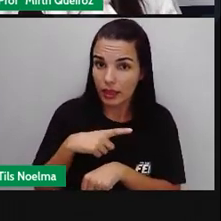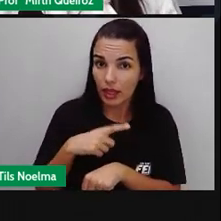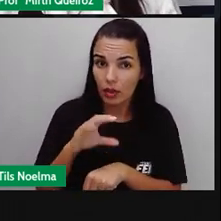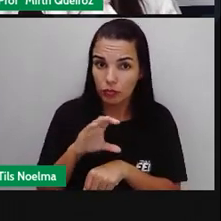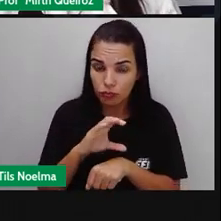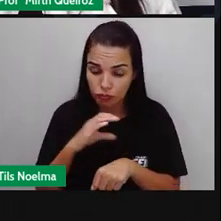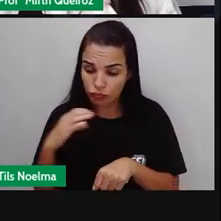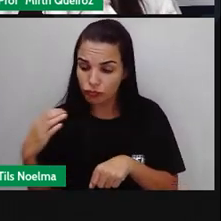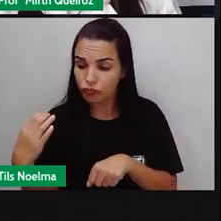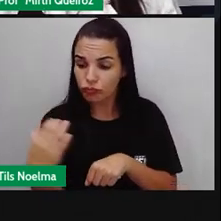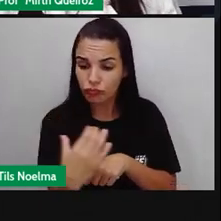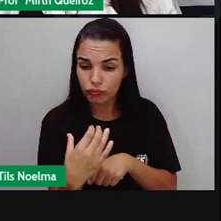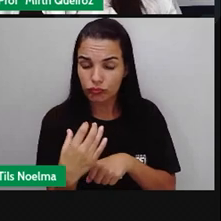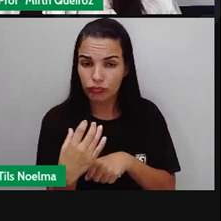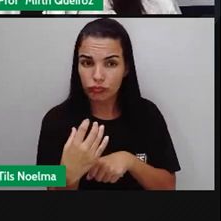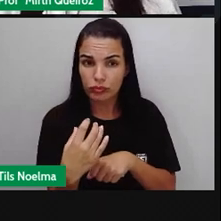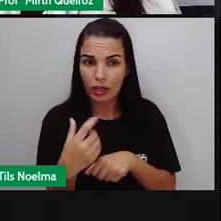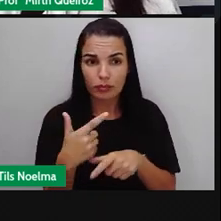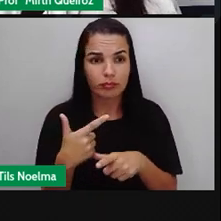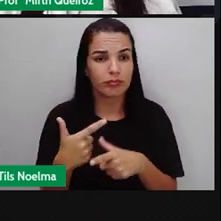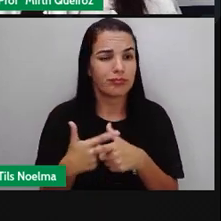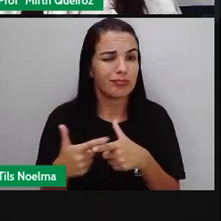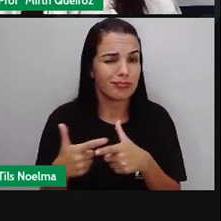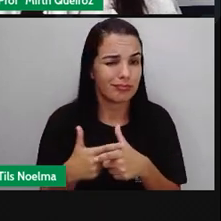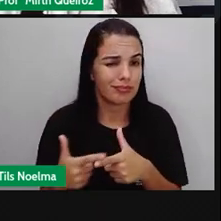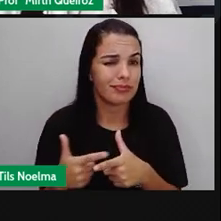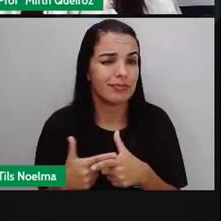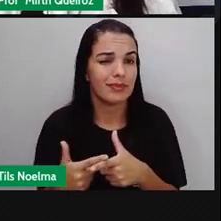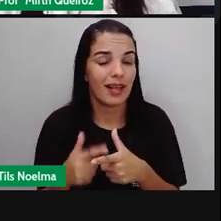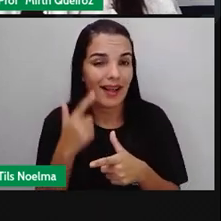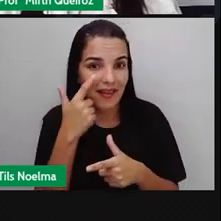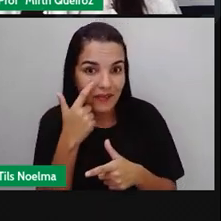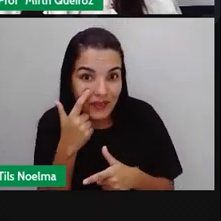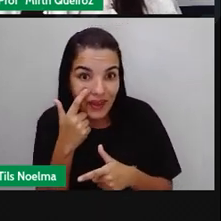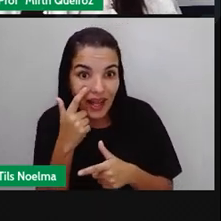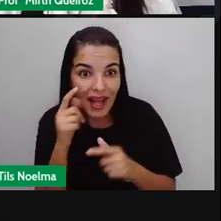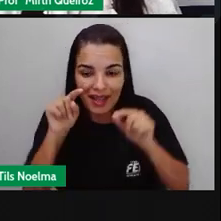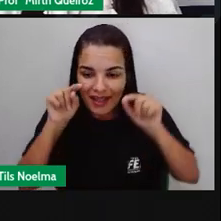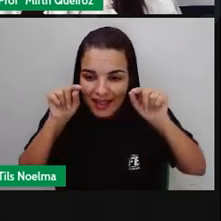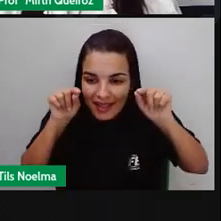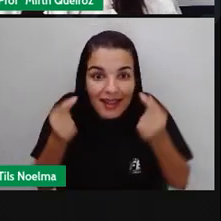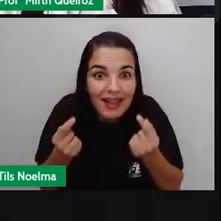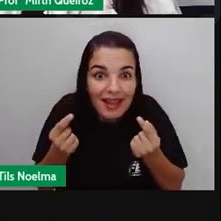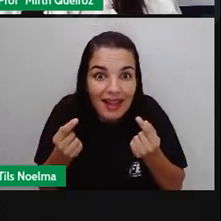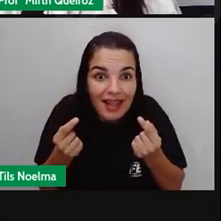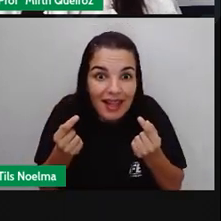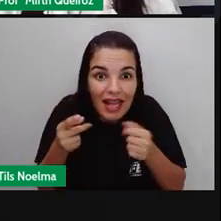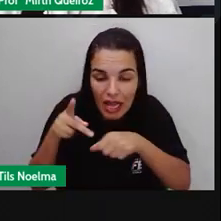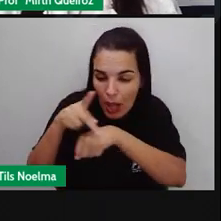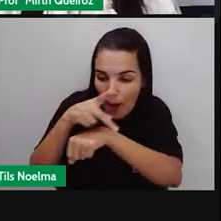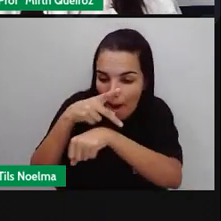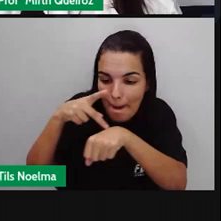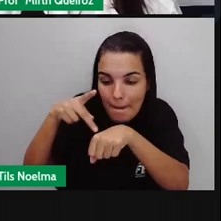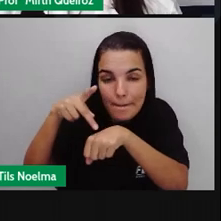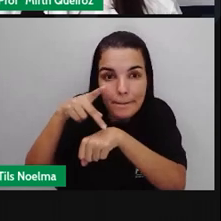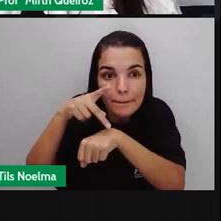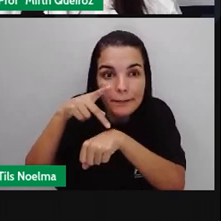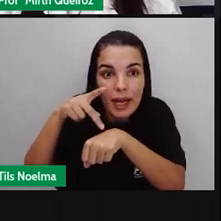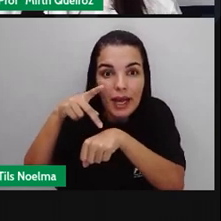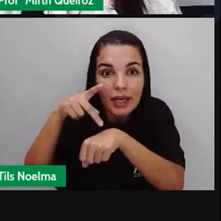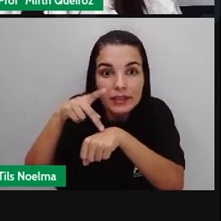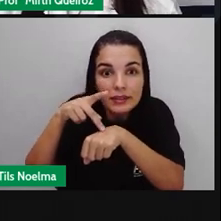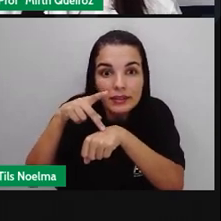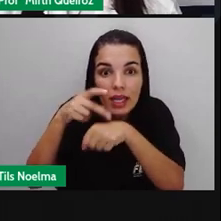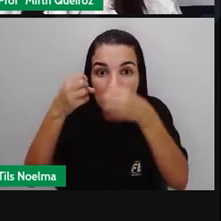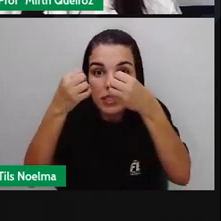tenta contornar a crise. Nós demos uma pequena pausa e entre essa pausa que a gente deu, entre vírgula aí, nós temos